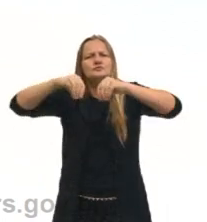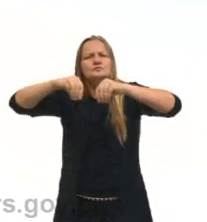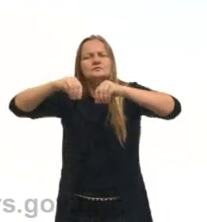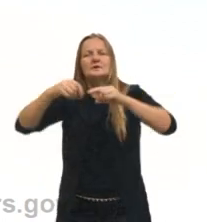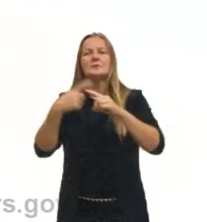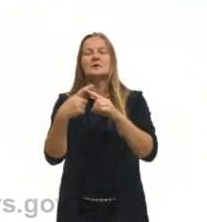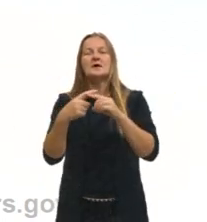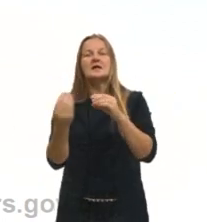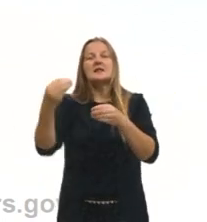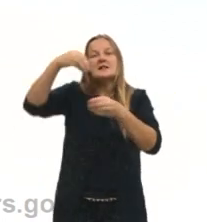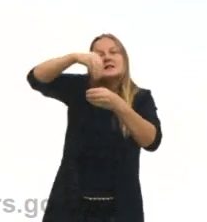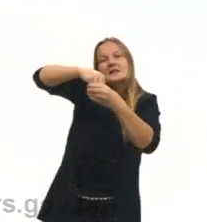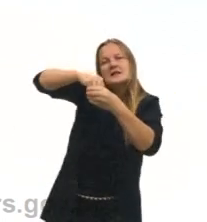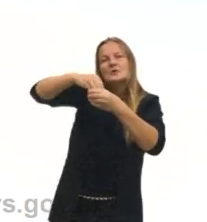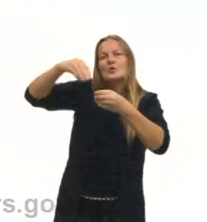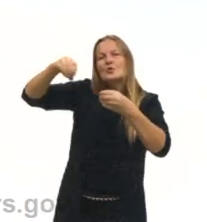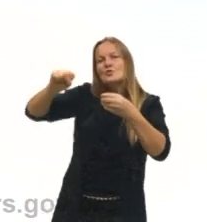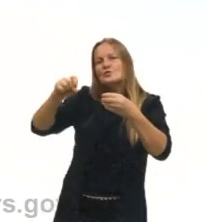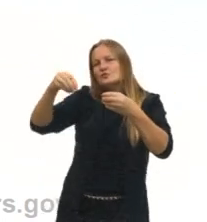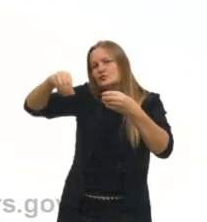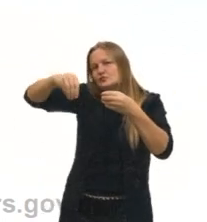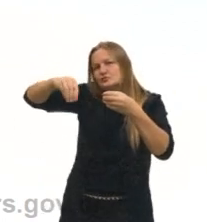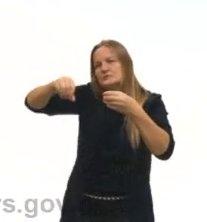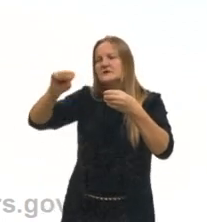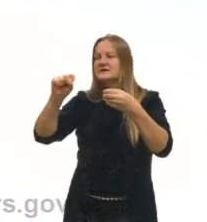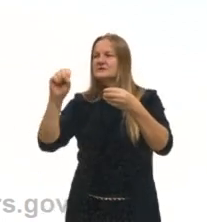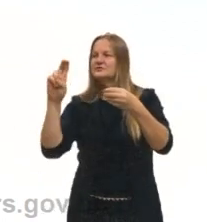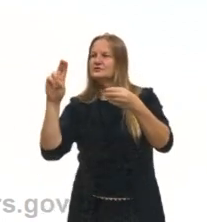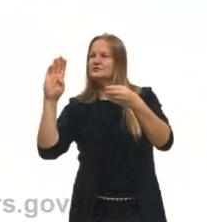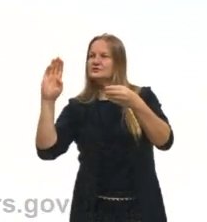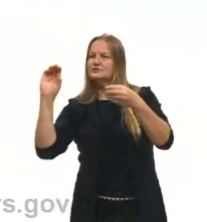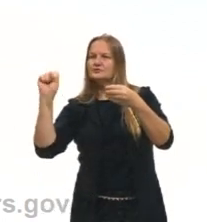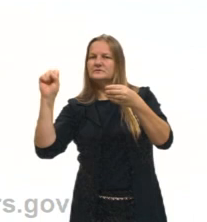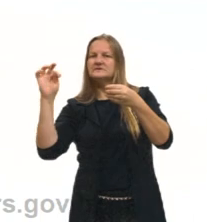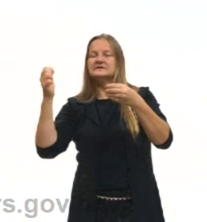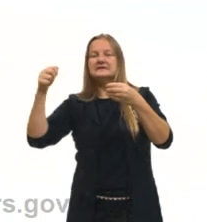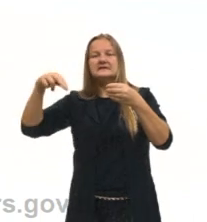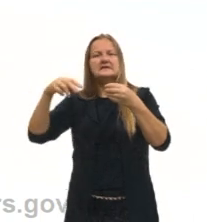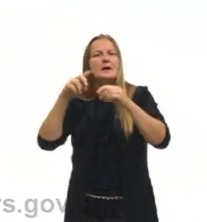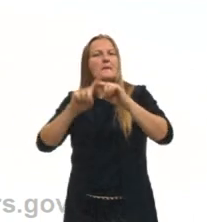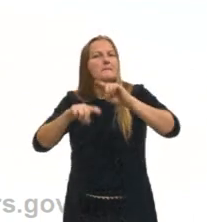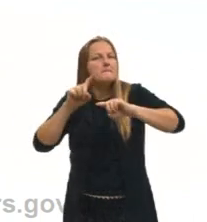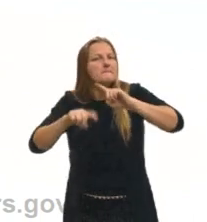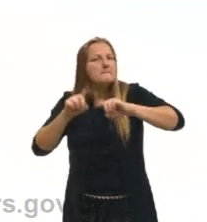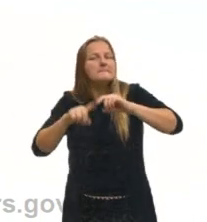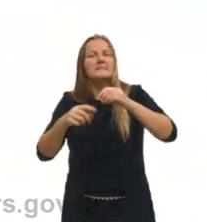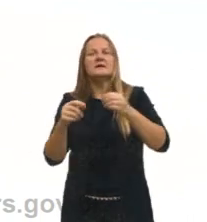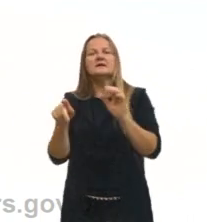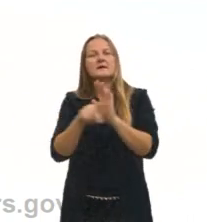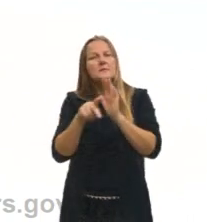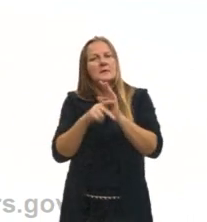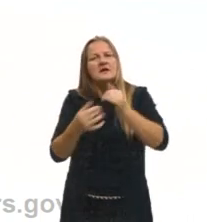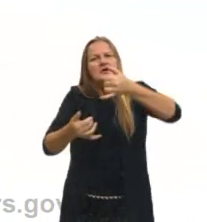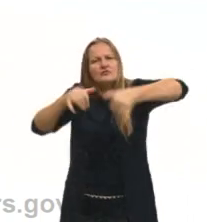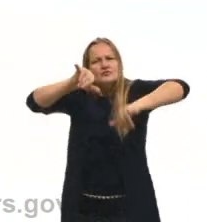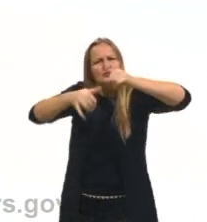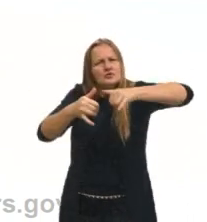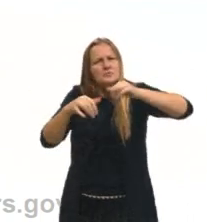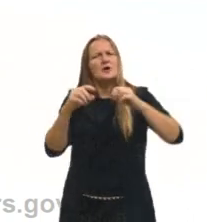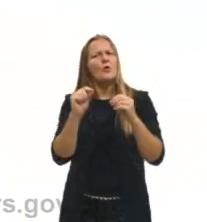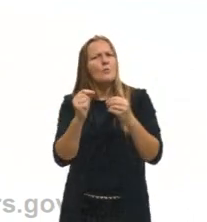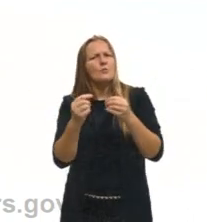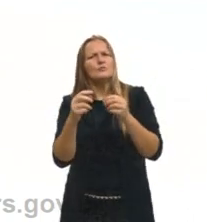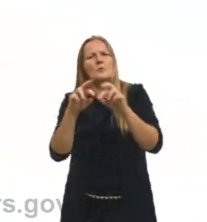formada de substâncias. Então, substância é toda matéria que possui propriedades químicas e físicas